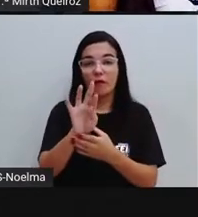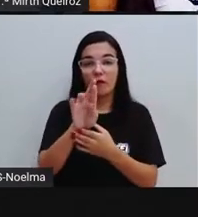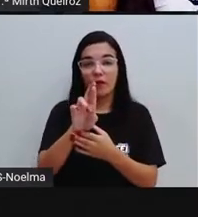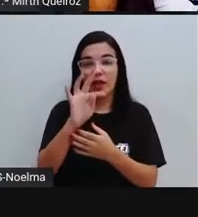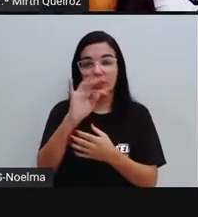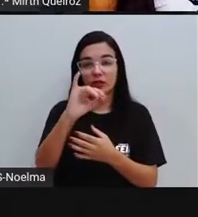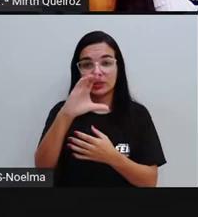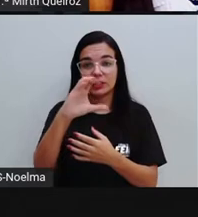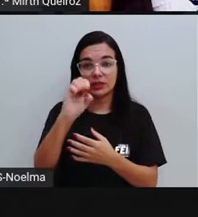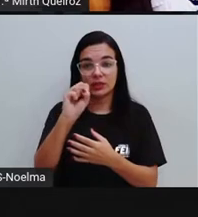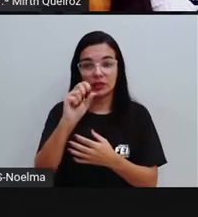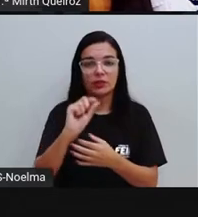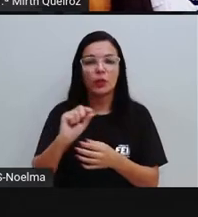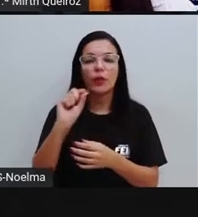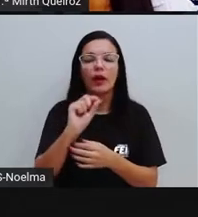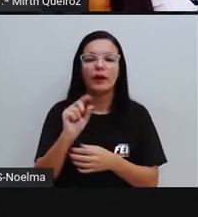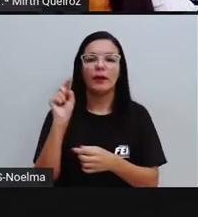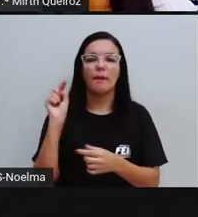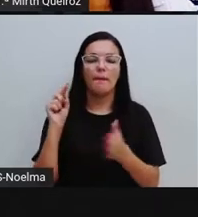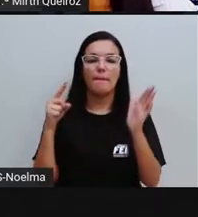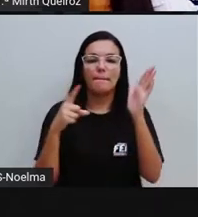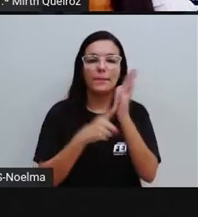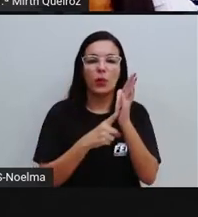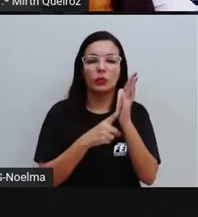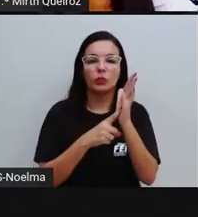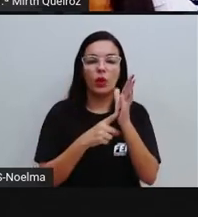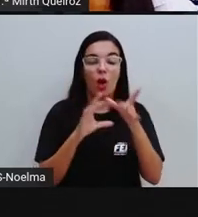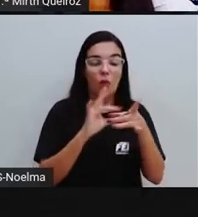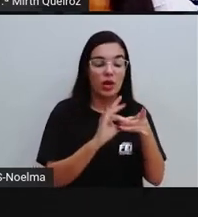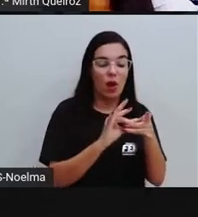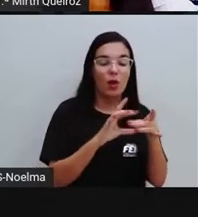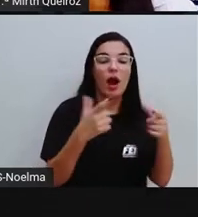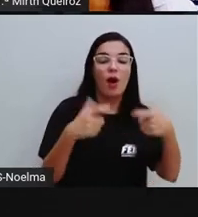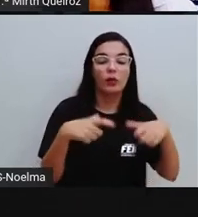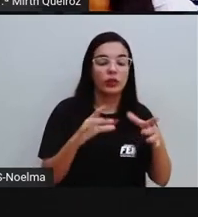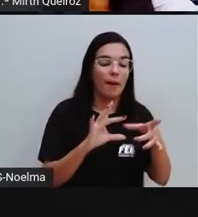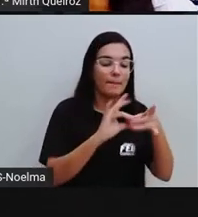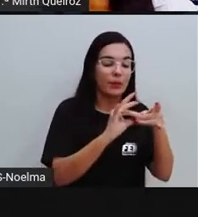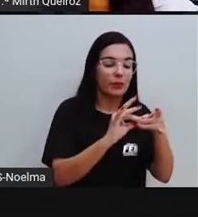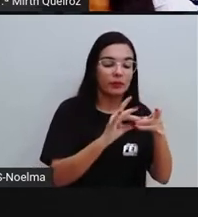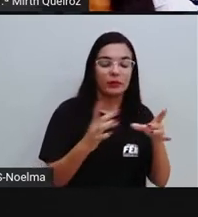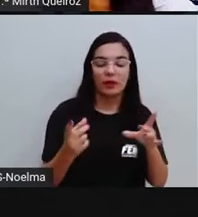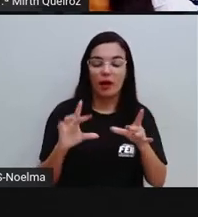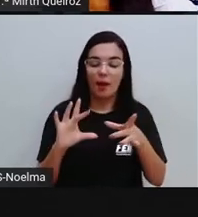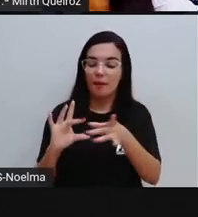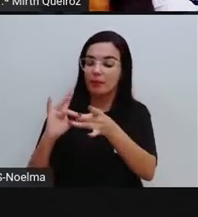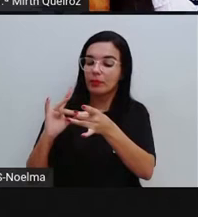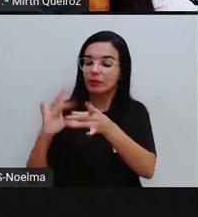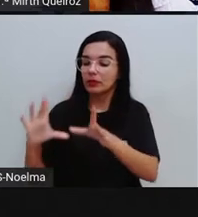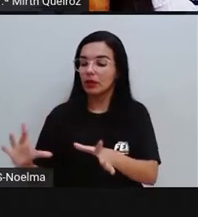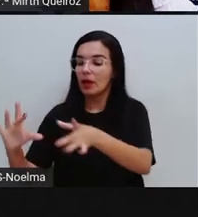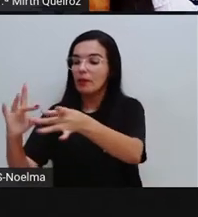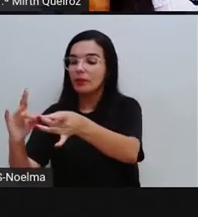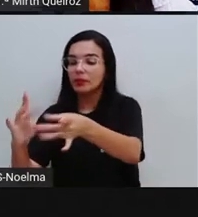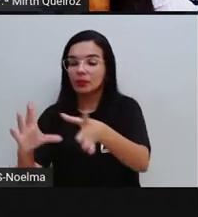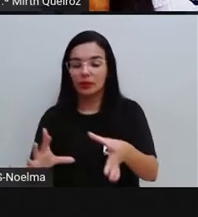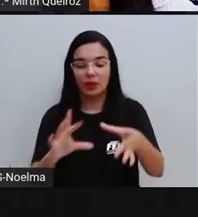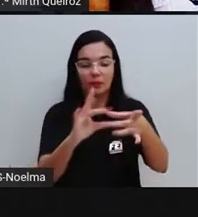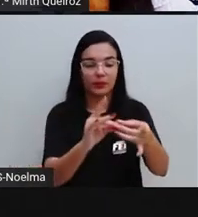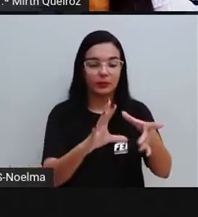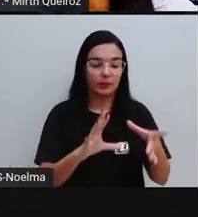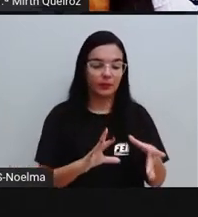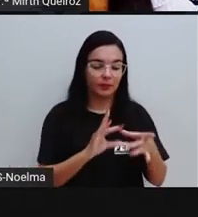vértices da figura são pontos de união das arestas. Cada pontinho aqui, que vai juntar essas